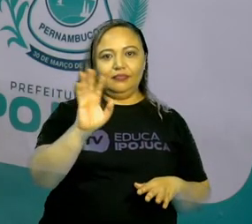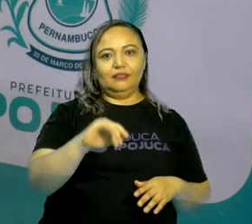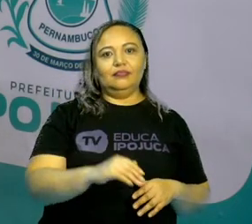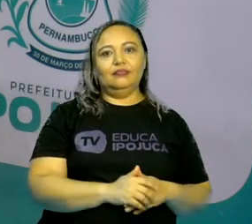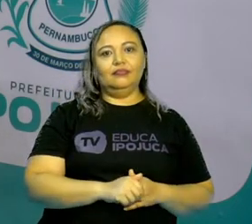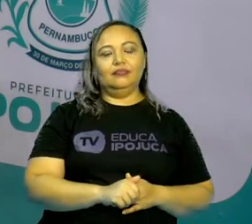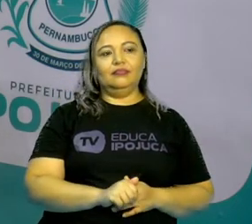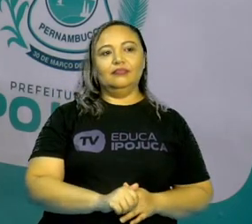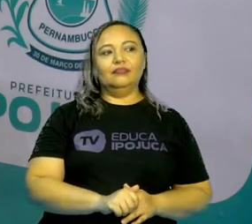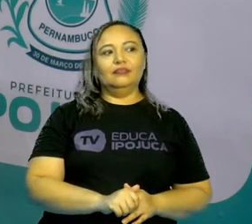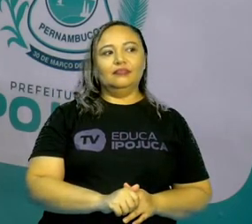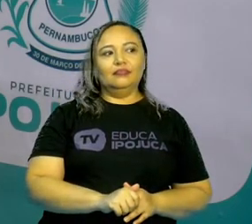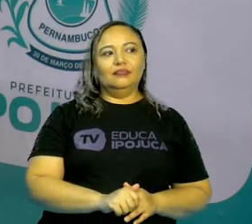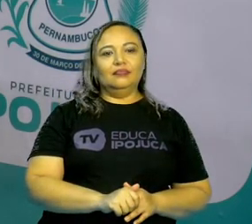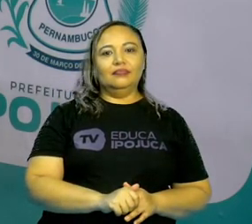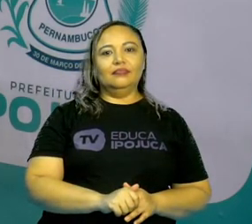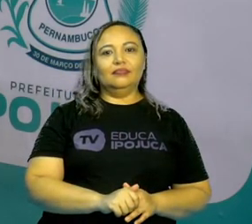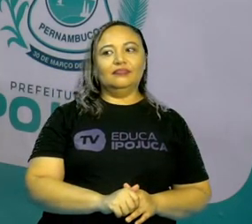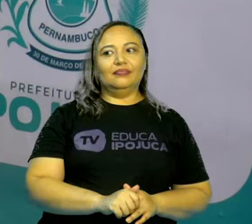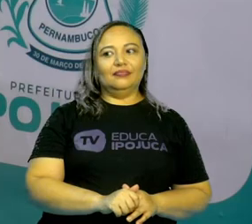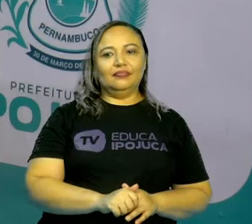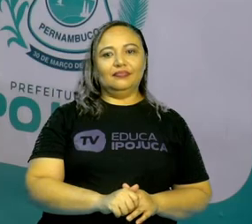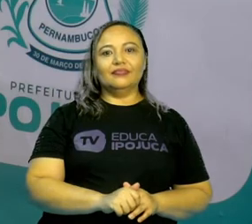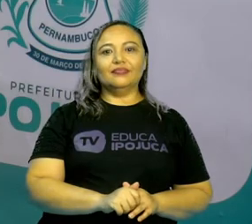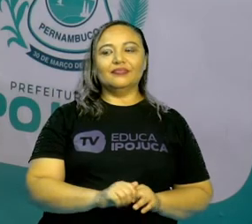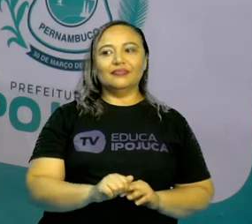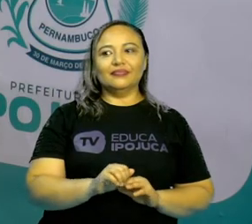e vou mandar hoje um beijo de luz pra vocês.